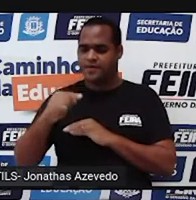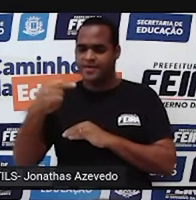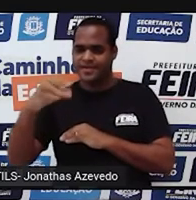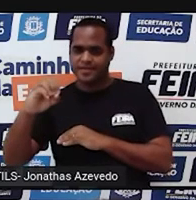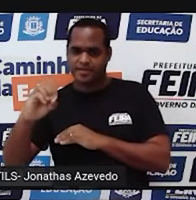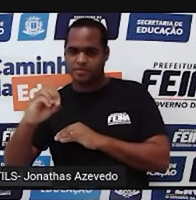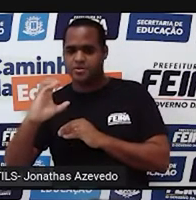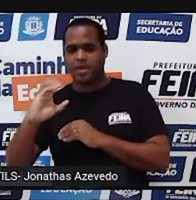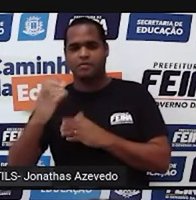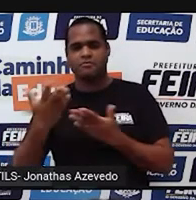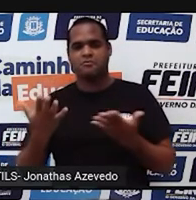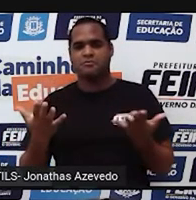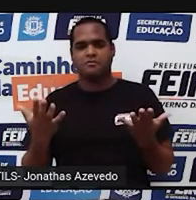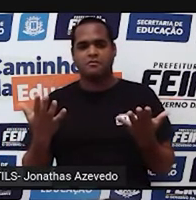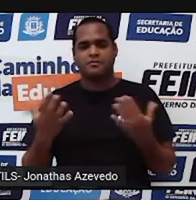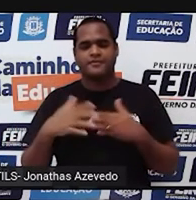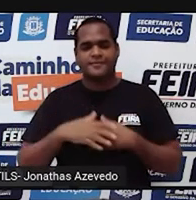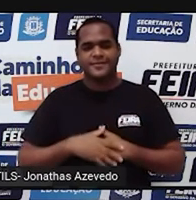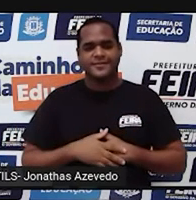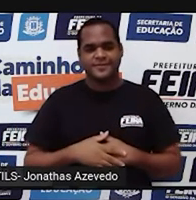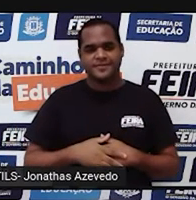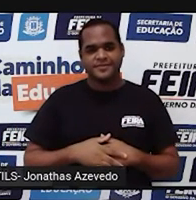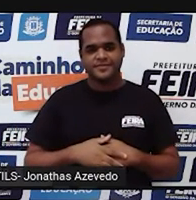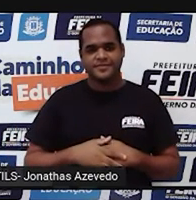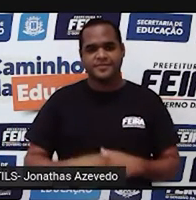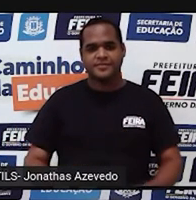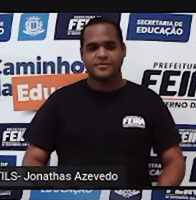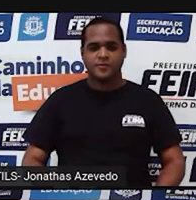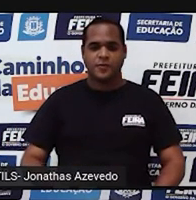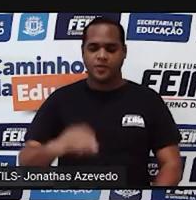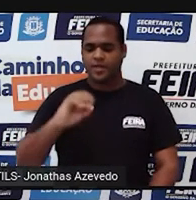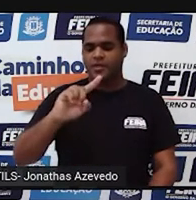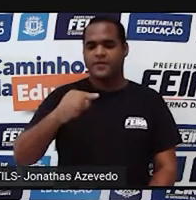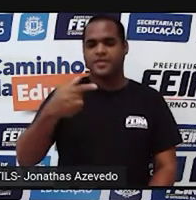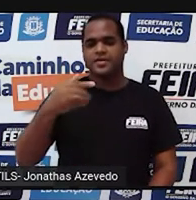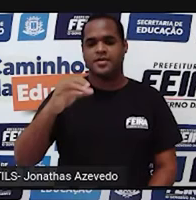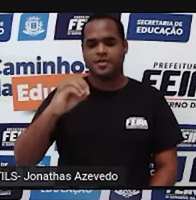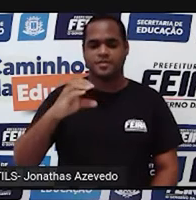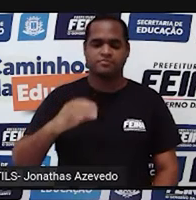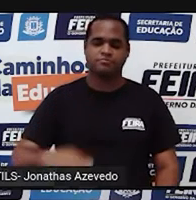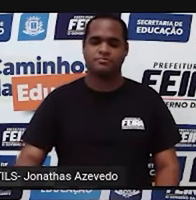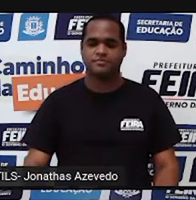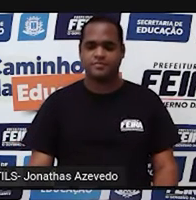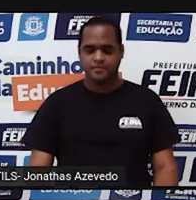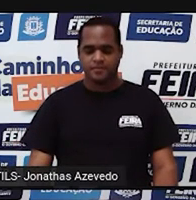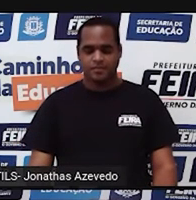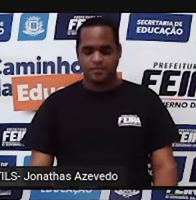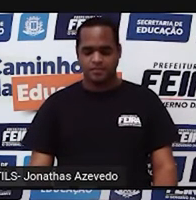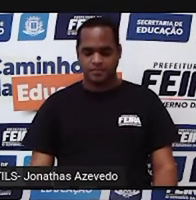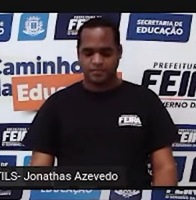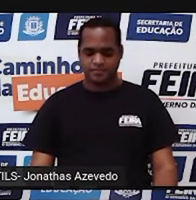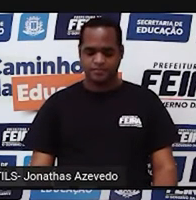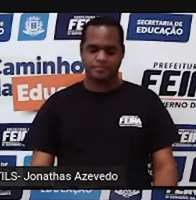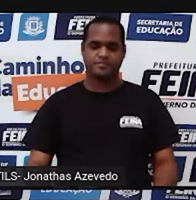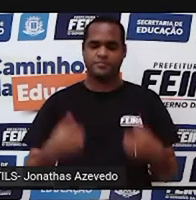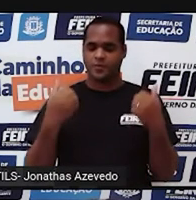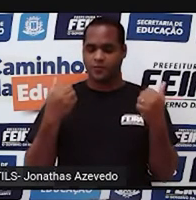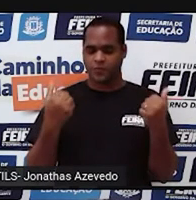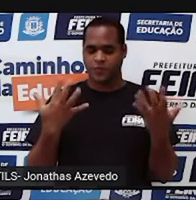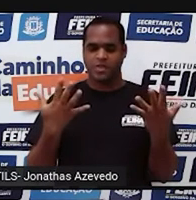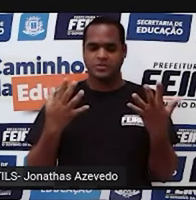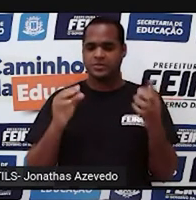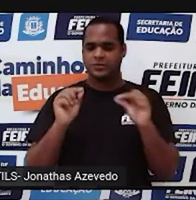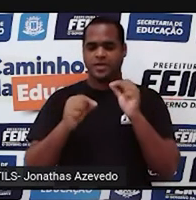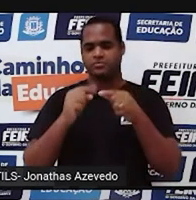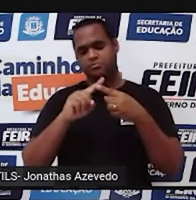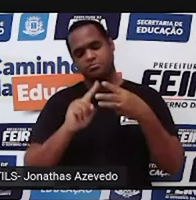Letra C, 70 centésimos ou 0,70. Qual é a forma decimal aí? Qual